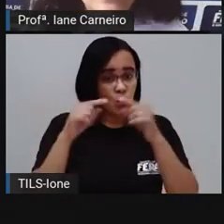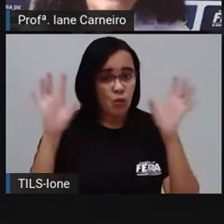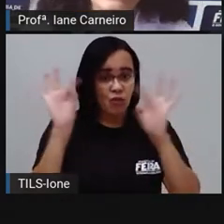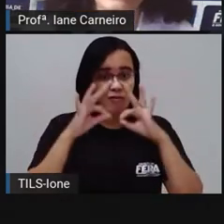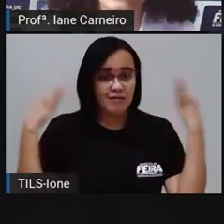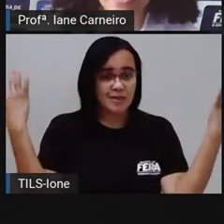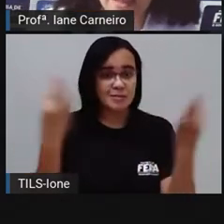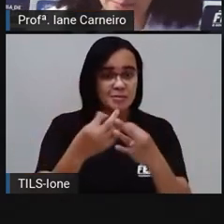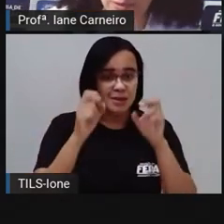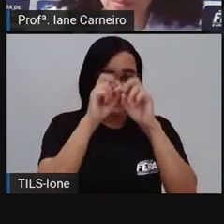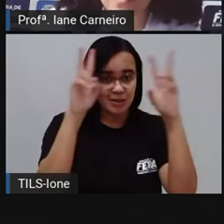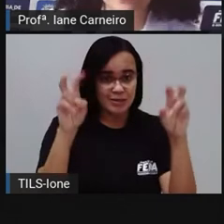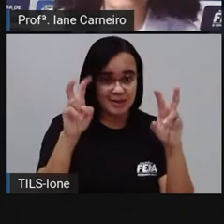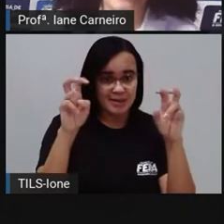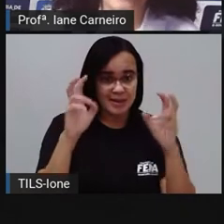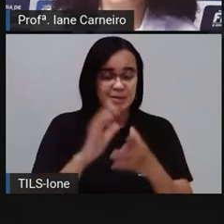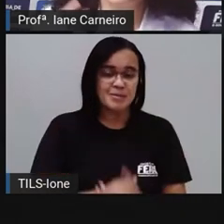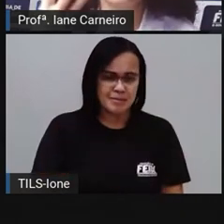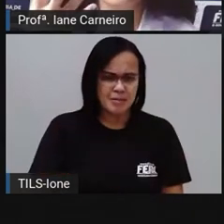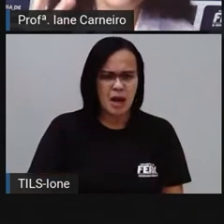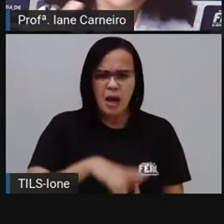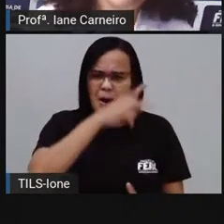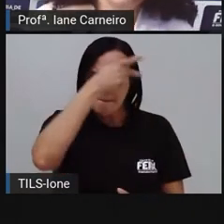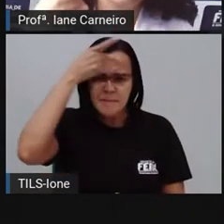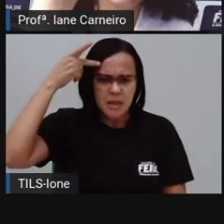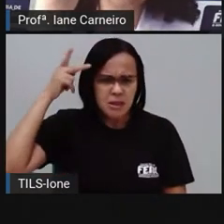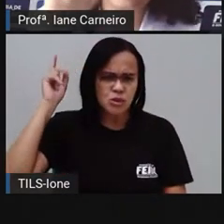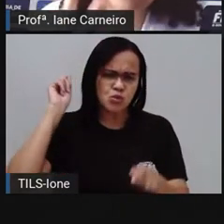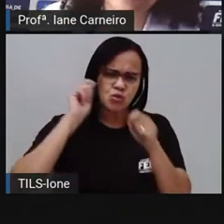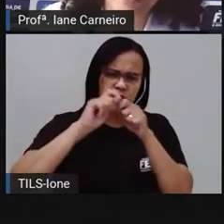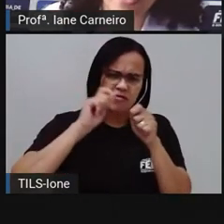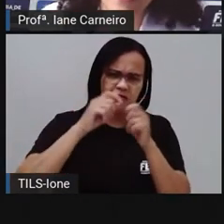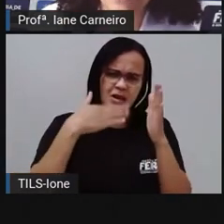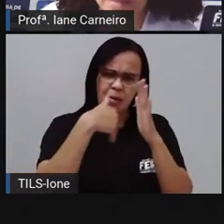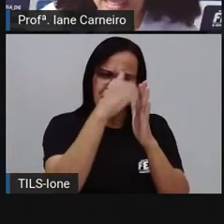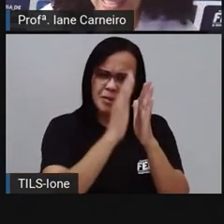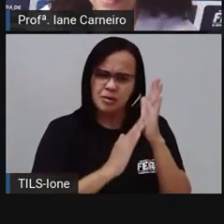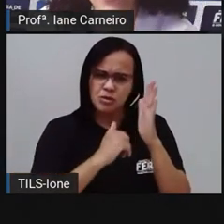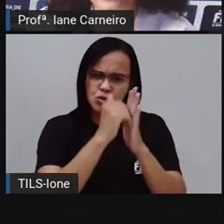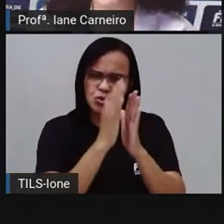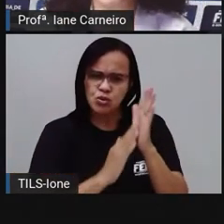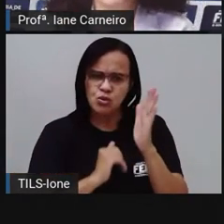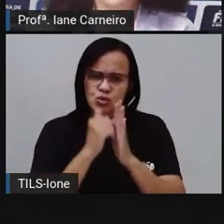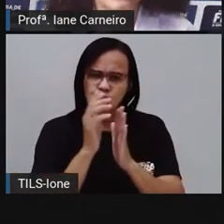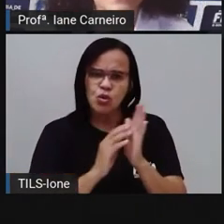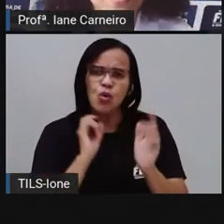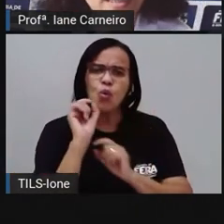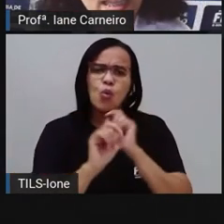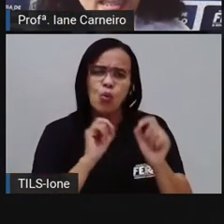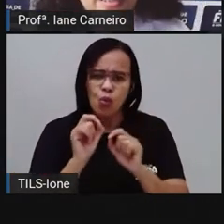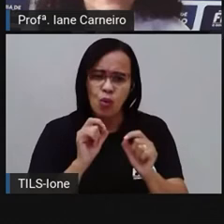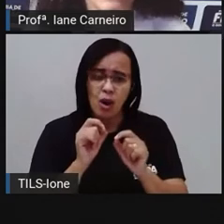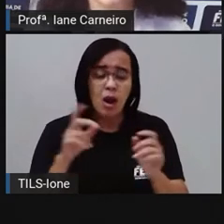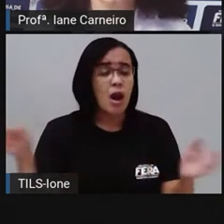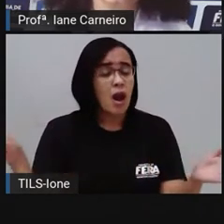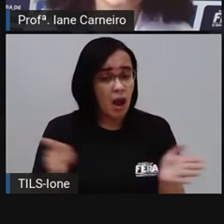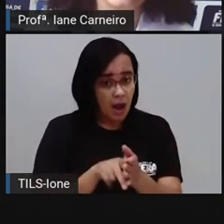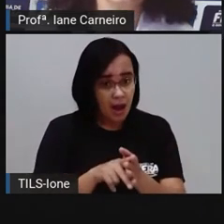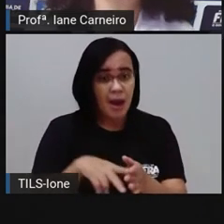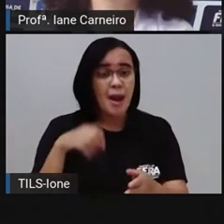tá bom? E quem produziu, né? A artista que pintou essa tela é a nossa artista brasileira,